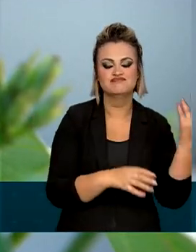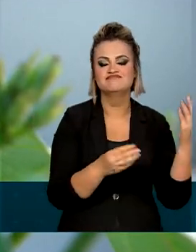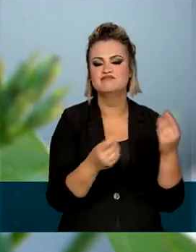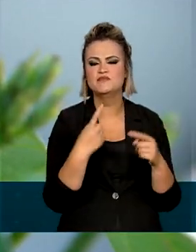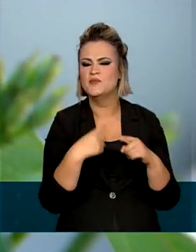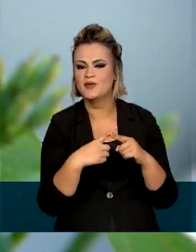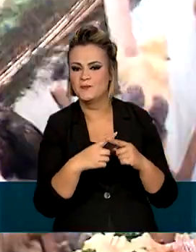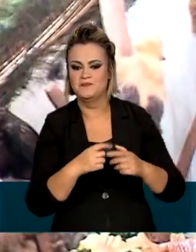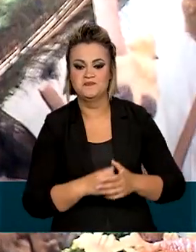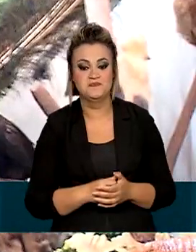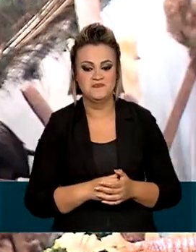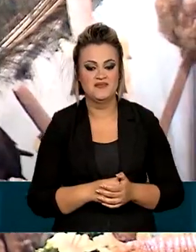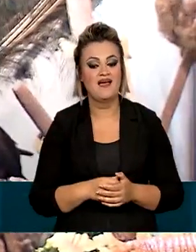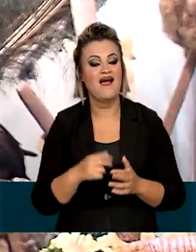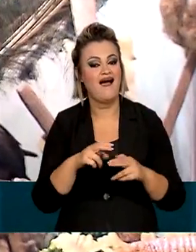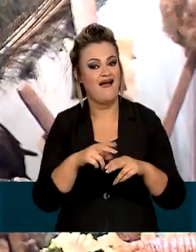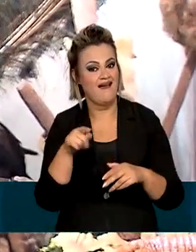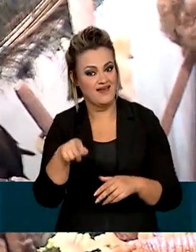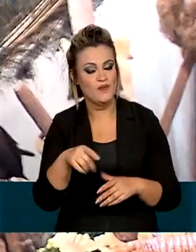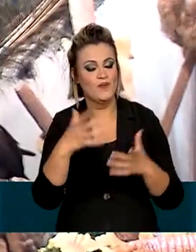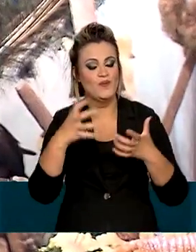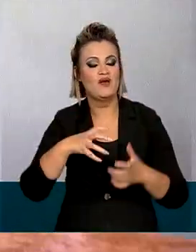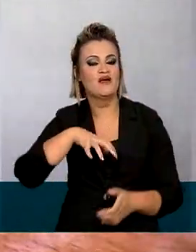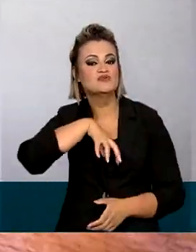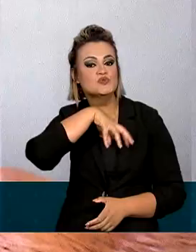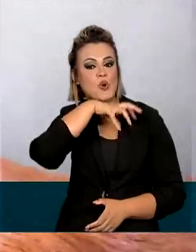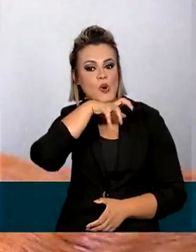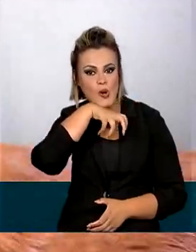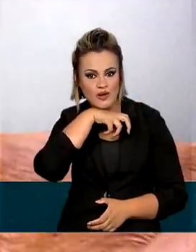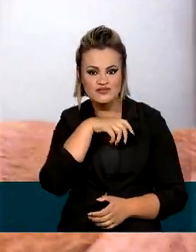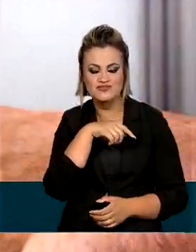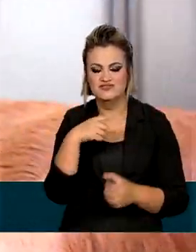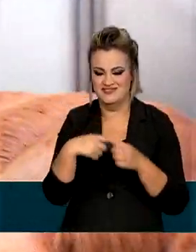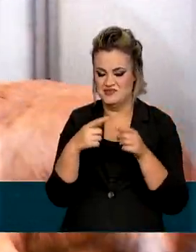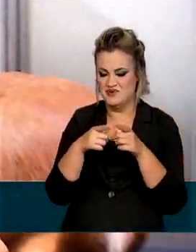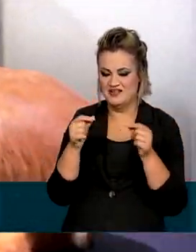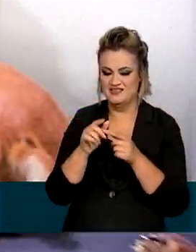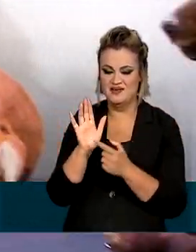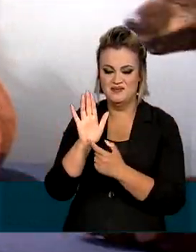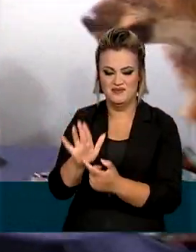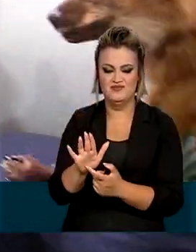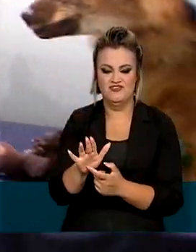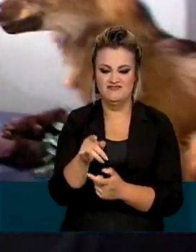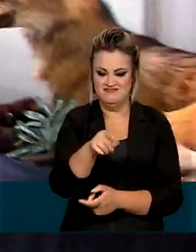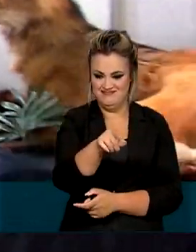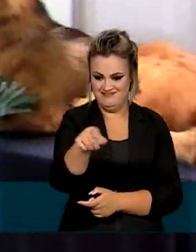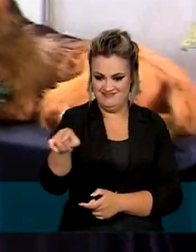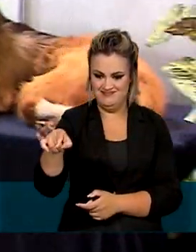natureza. Para isso, o Zoológico de Brasília também trouxe atrações.